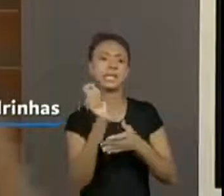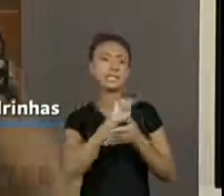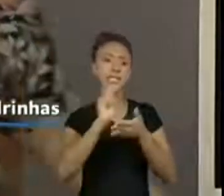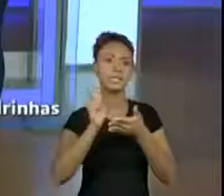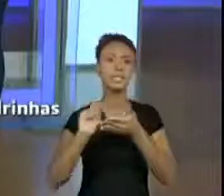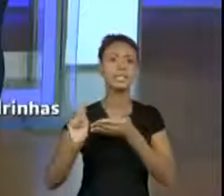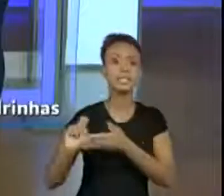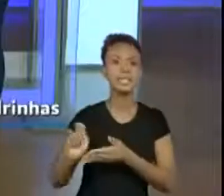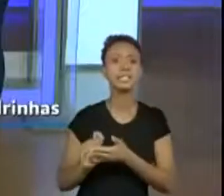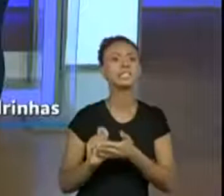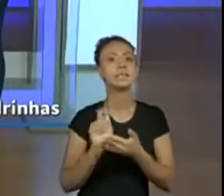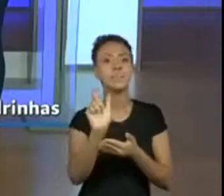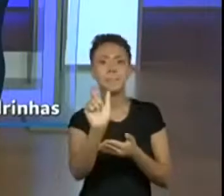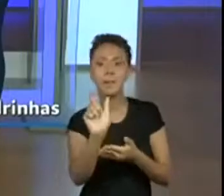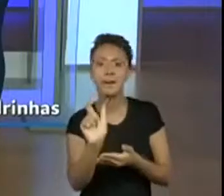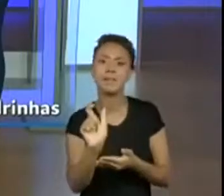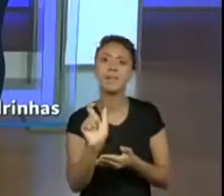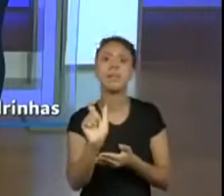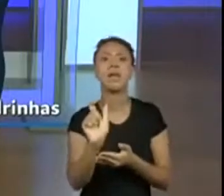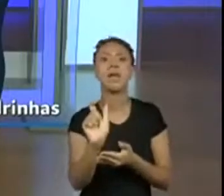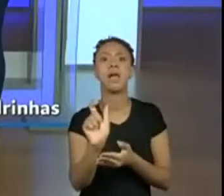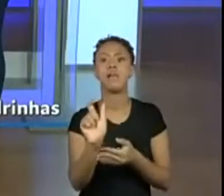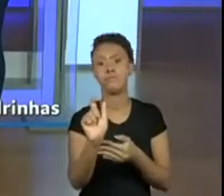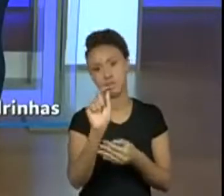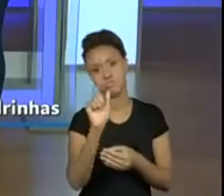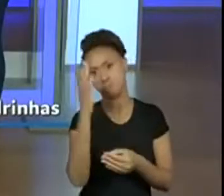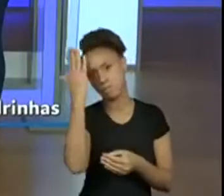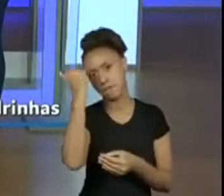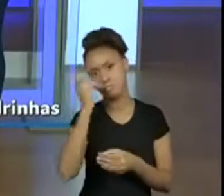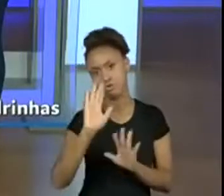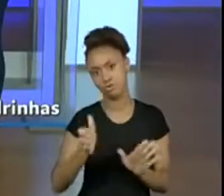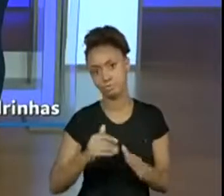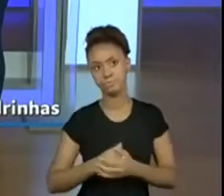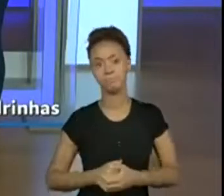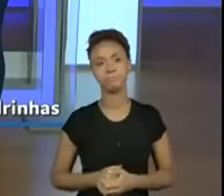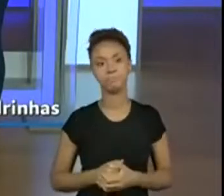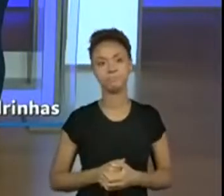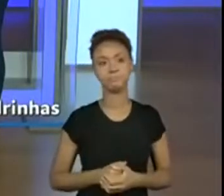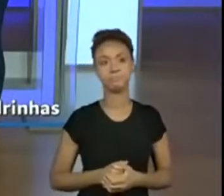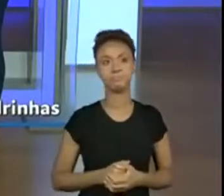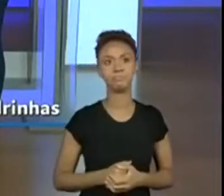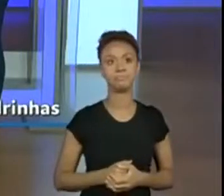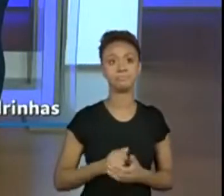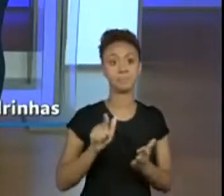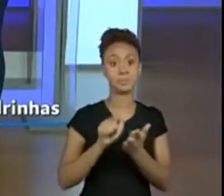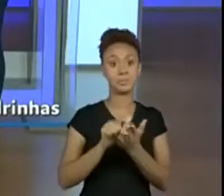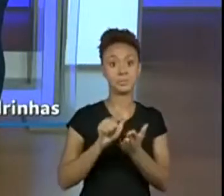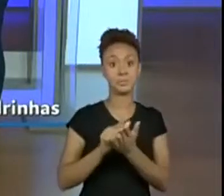palavra. Vou pegar aqui essas filipetinhas.